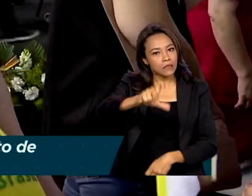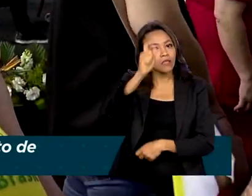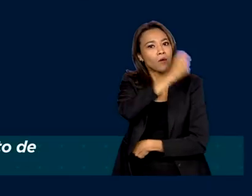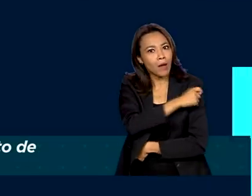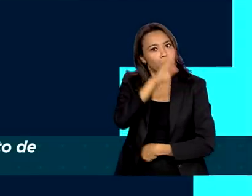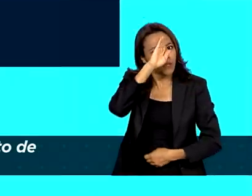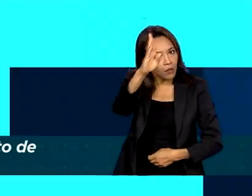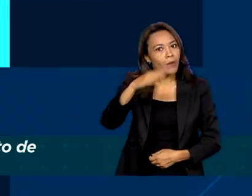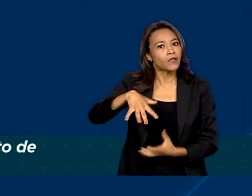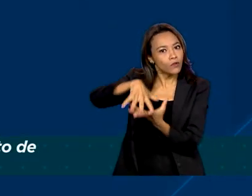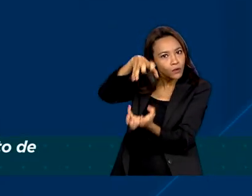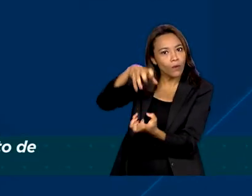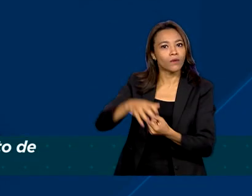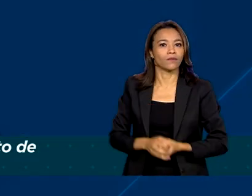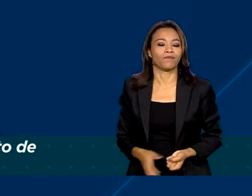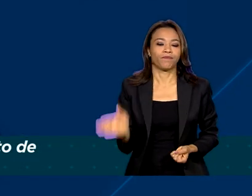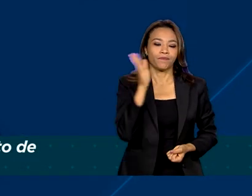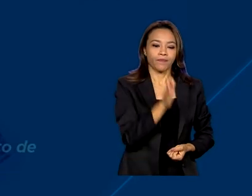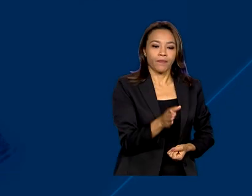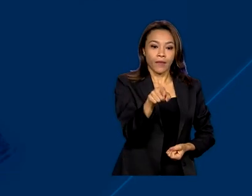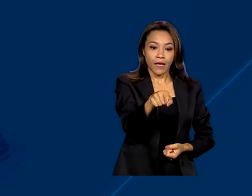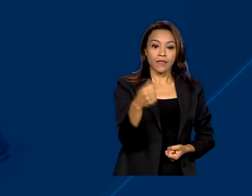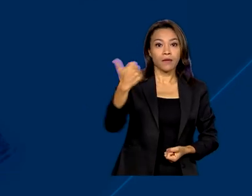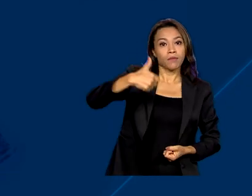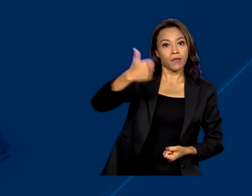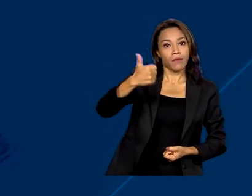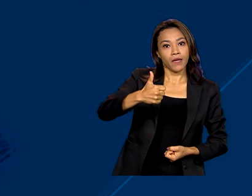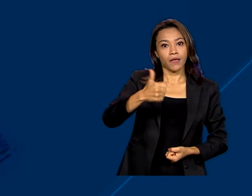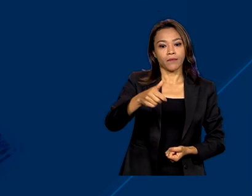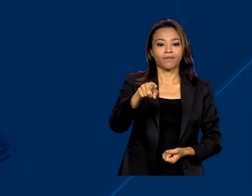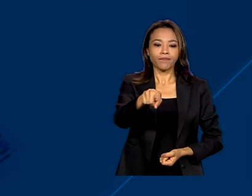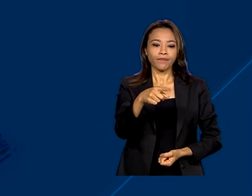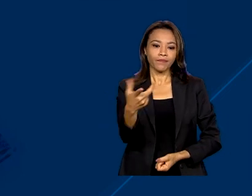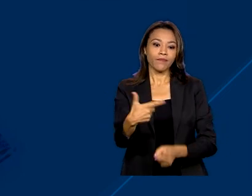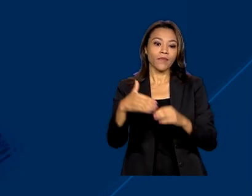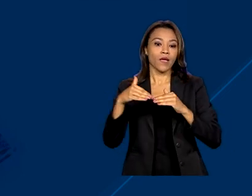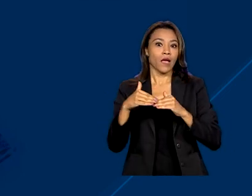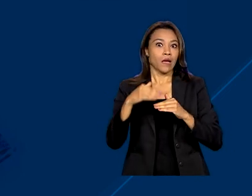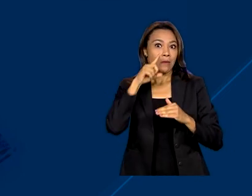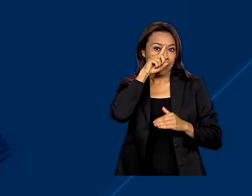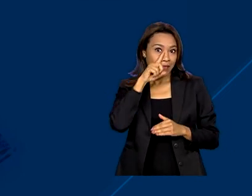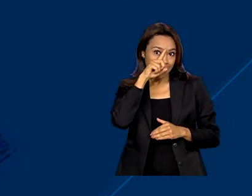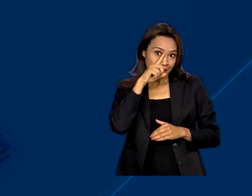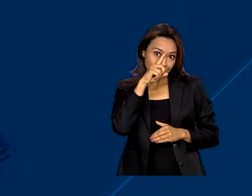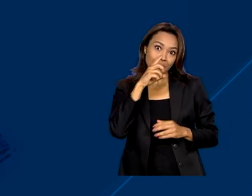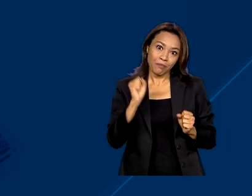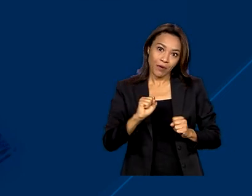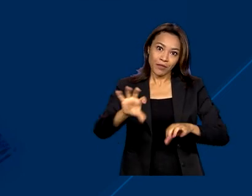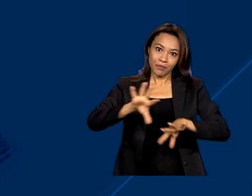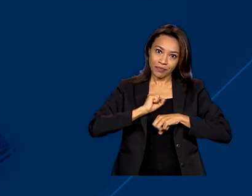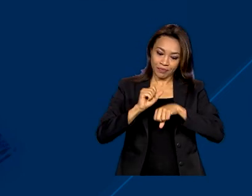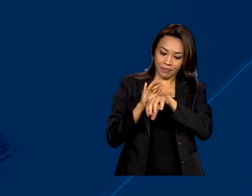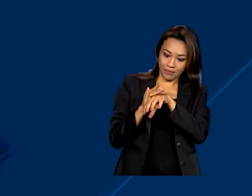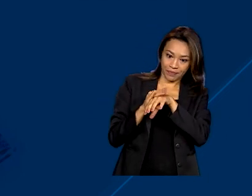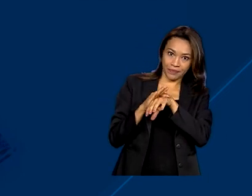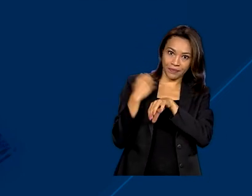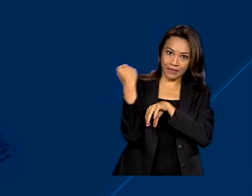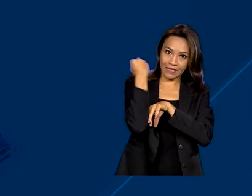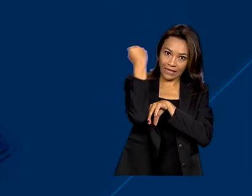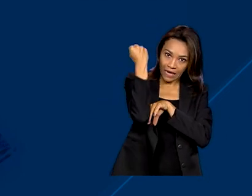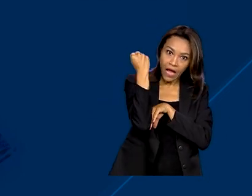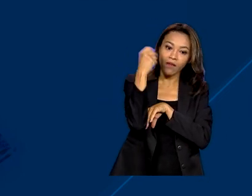idosos. Nesta primeira etapa, devem se vacinar pessoas com maior risco de formas graves de Covid-19.